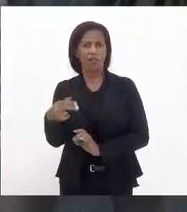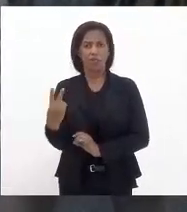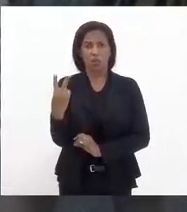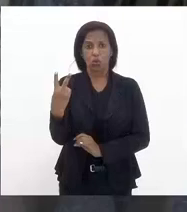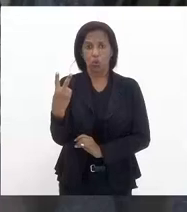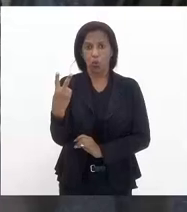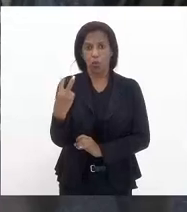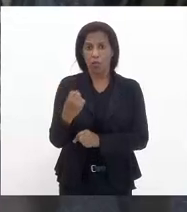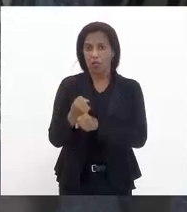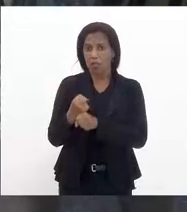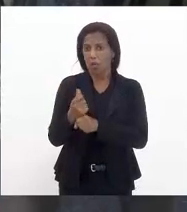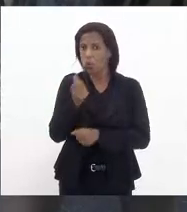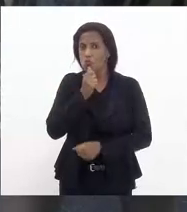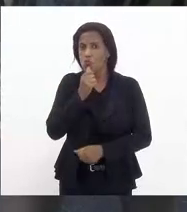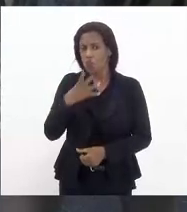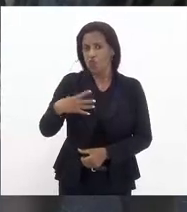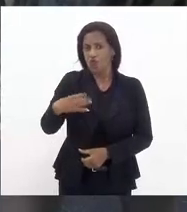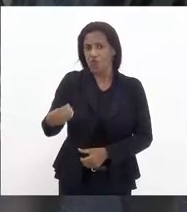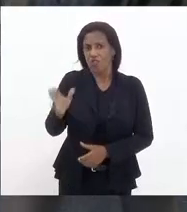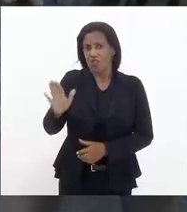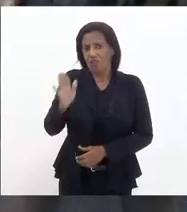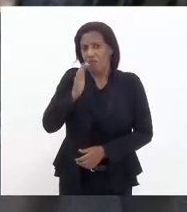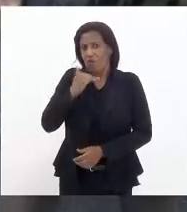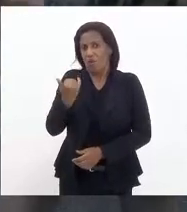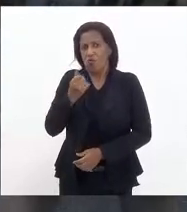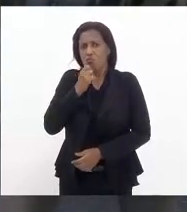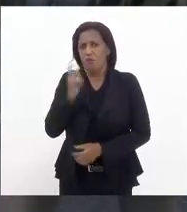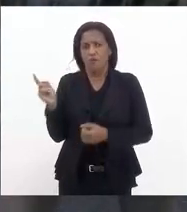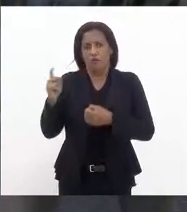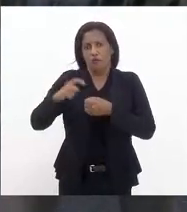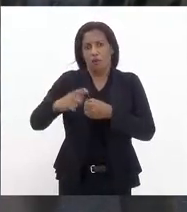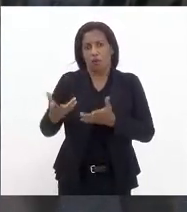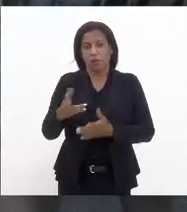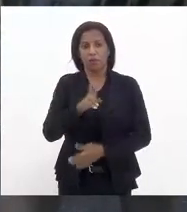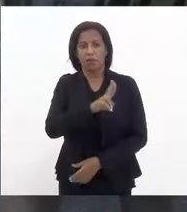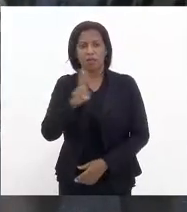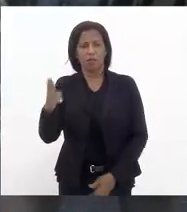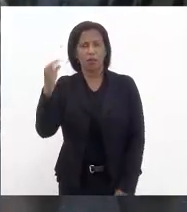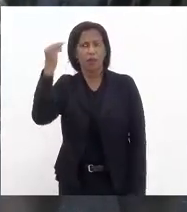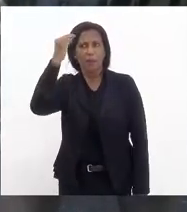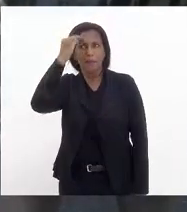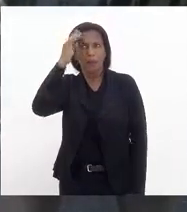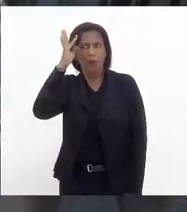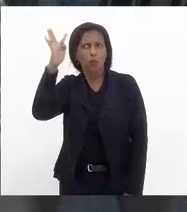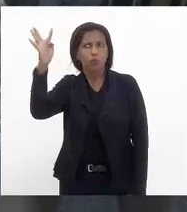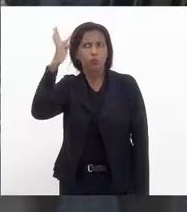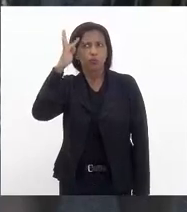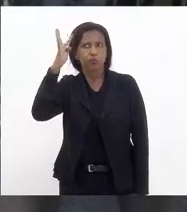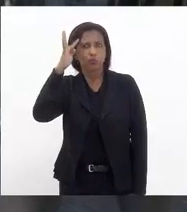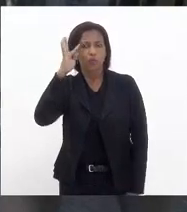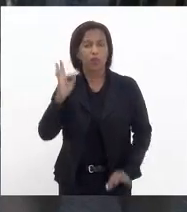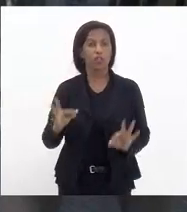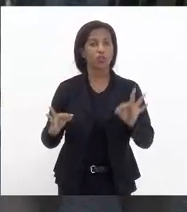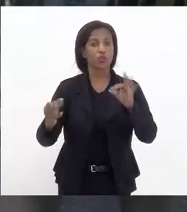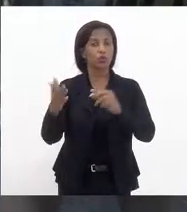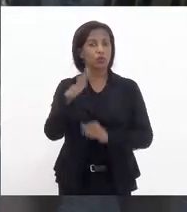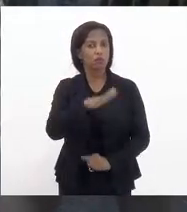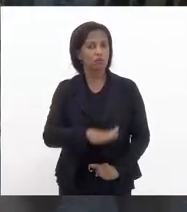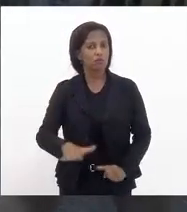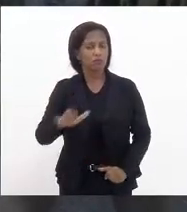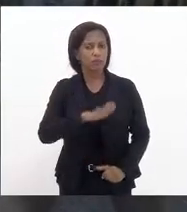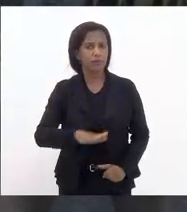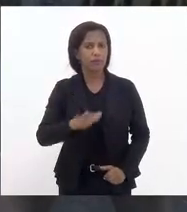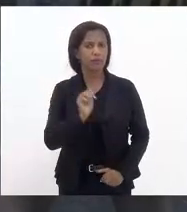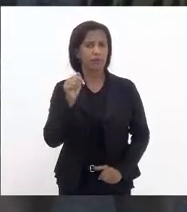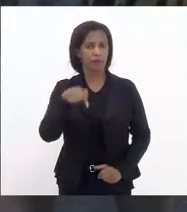a sua filha não vai ter a sua filha de volta mas é em nome da memória de Agatha e de todas as crianças